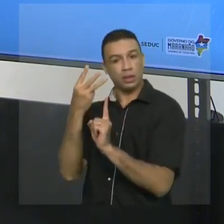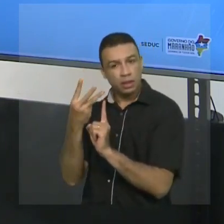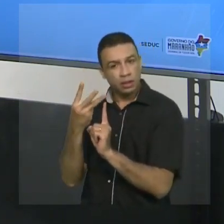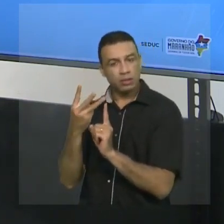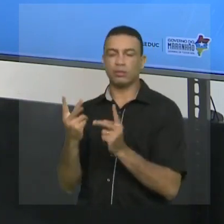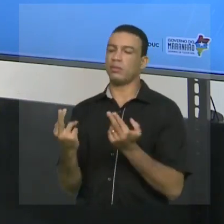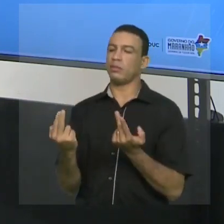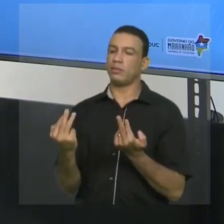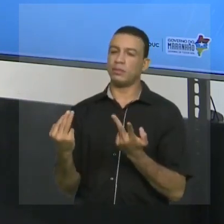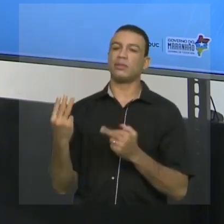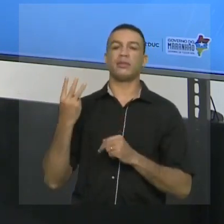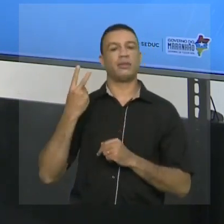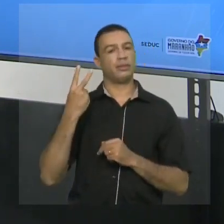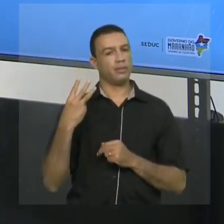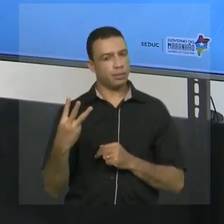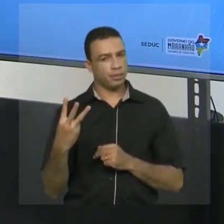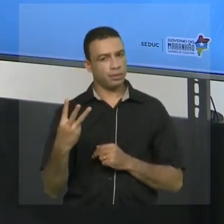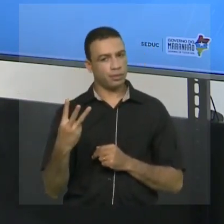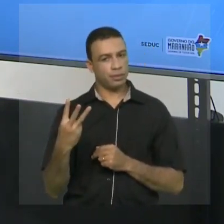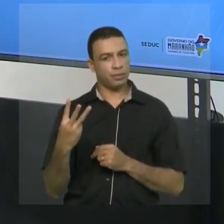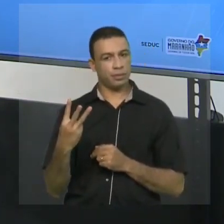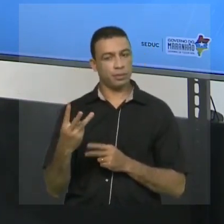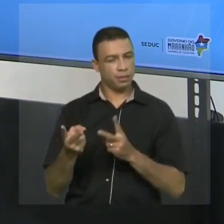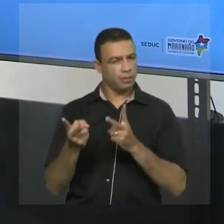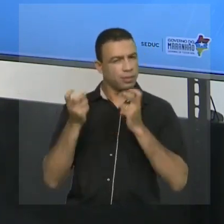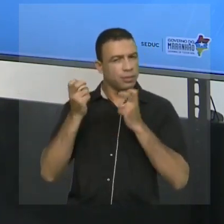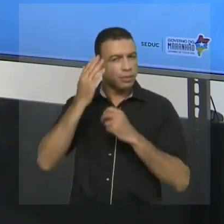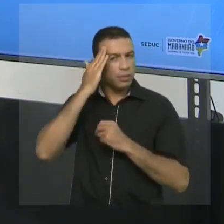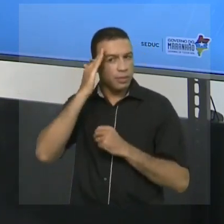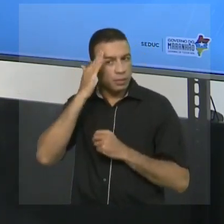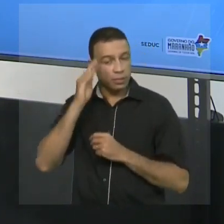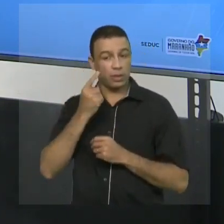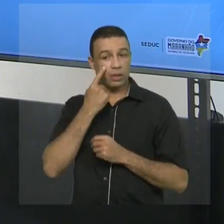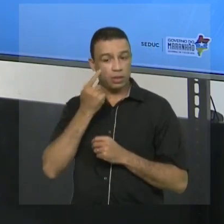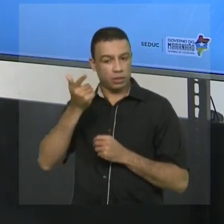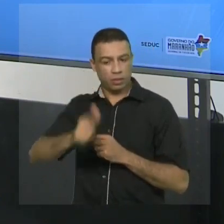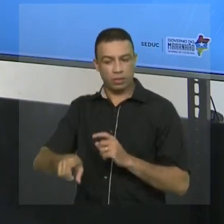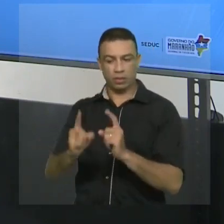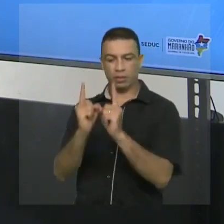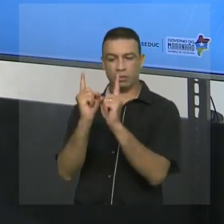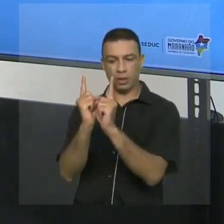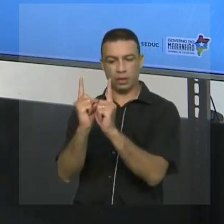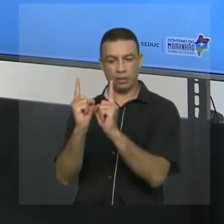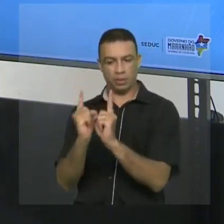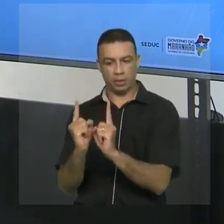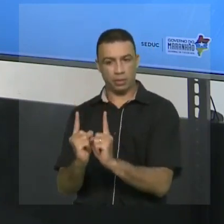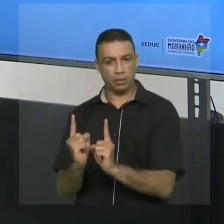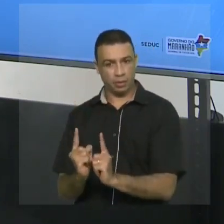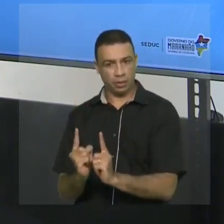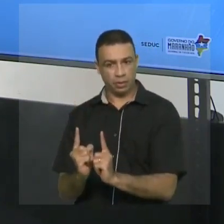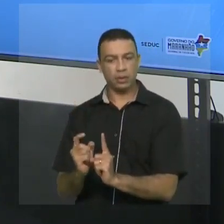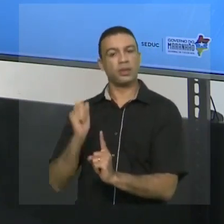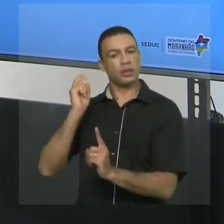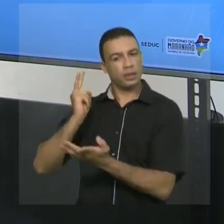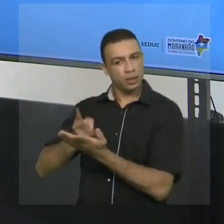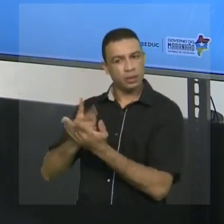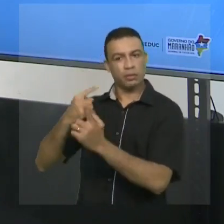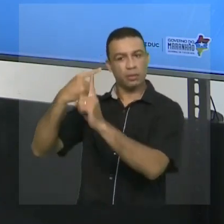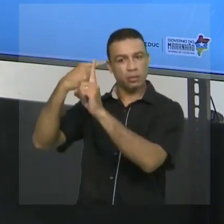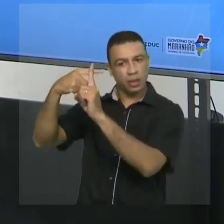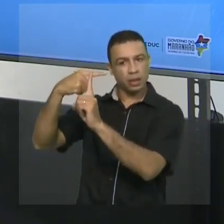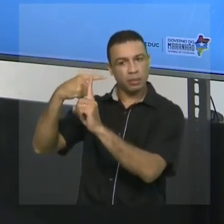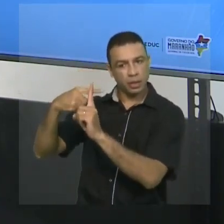três. Analisa comigo. Todos os módulos, os resultados foram o quê? Positivos.